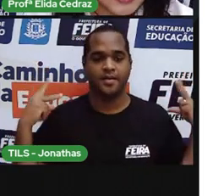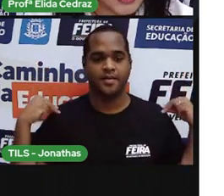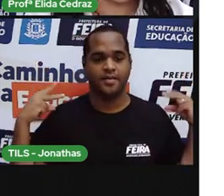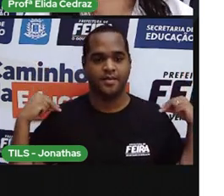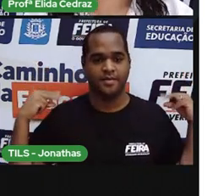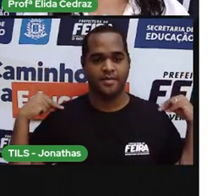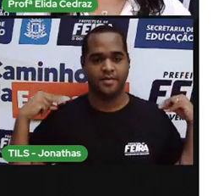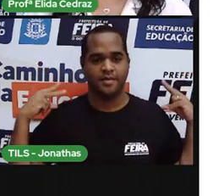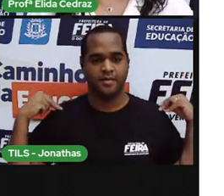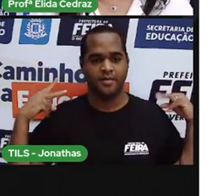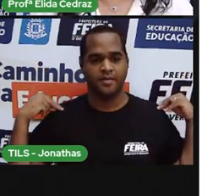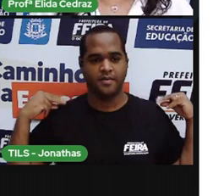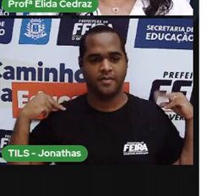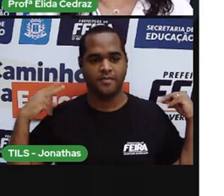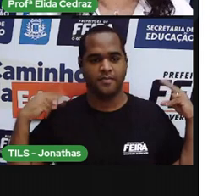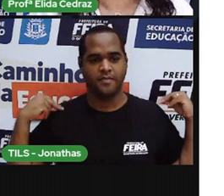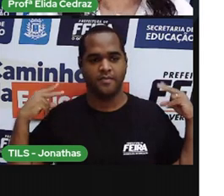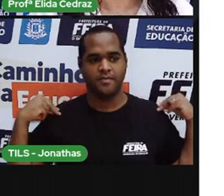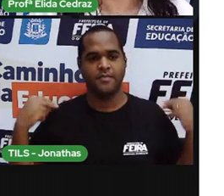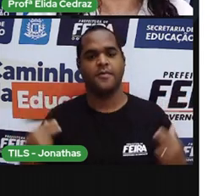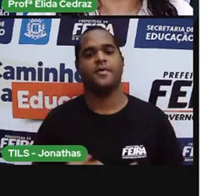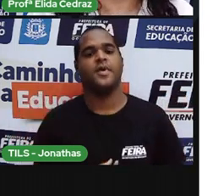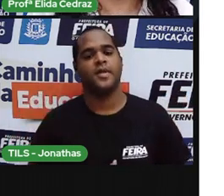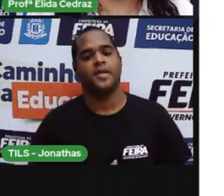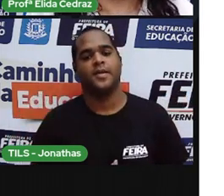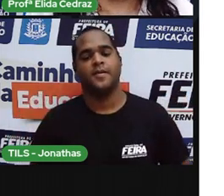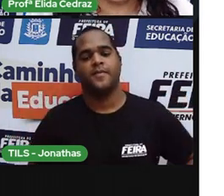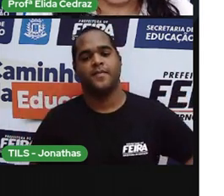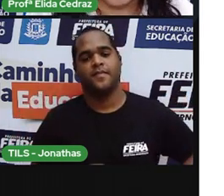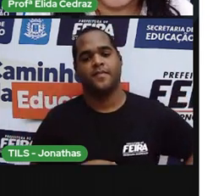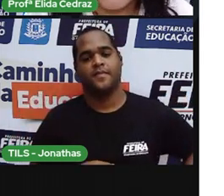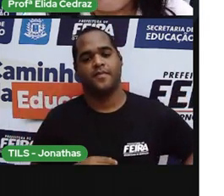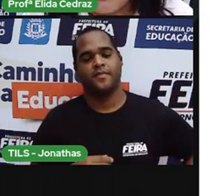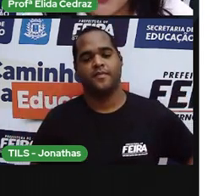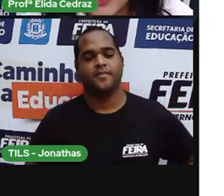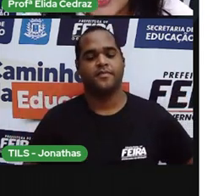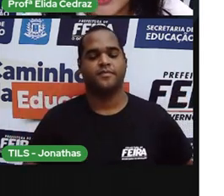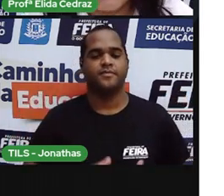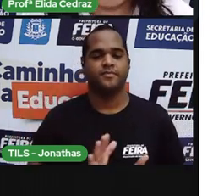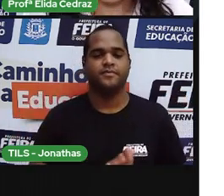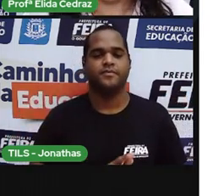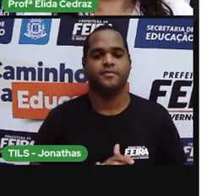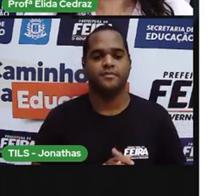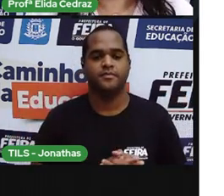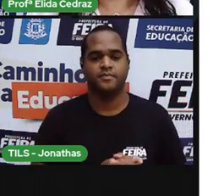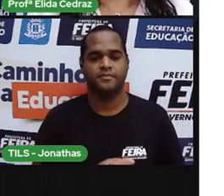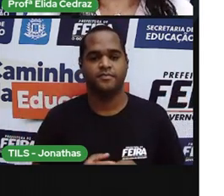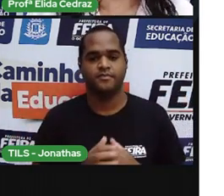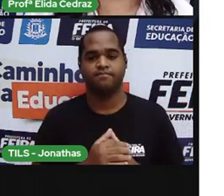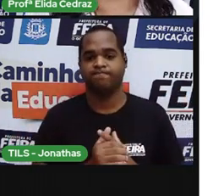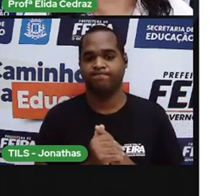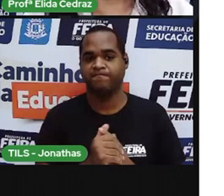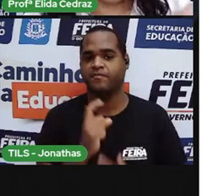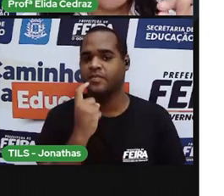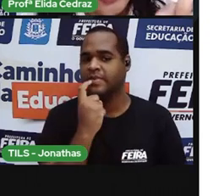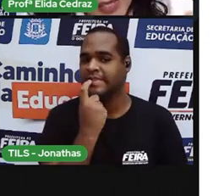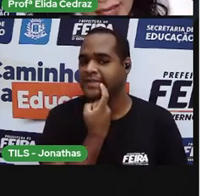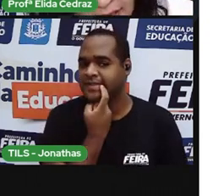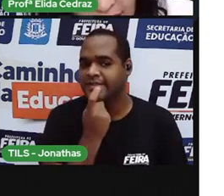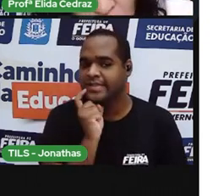motorista, isso. agora foi dentista.